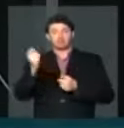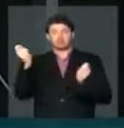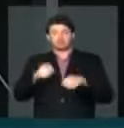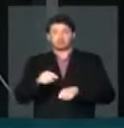Muito obrigado. Obrigado.